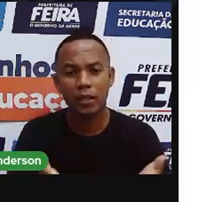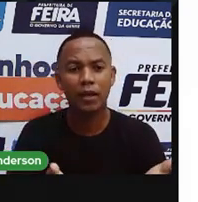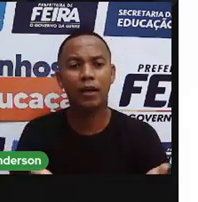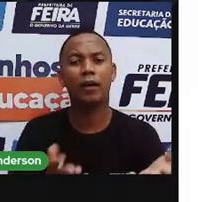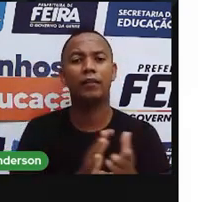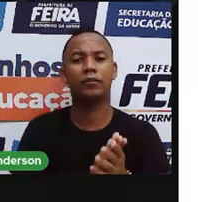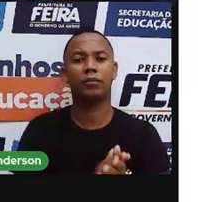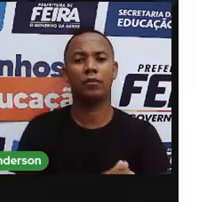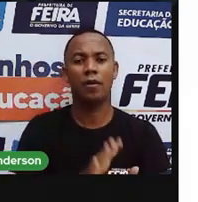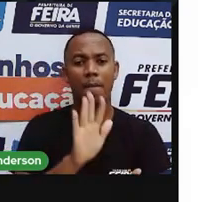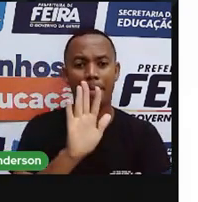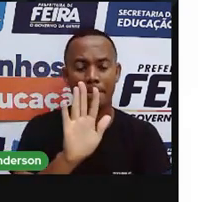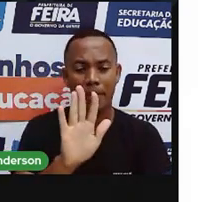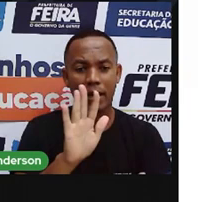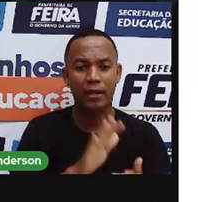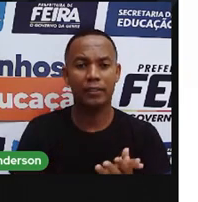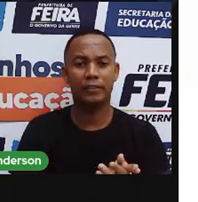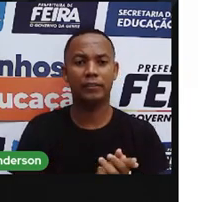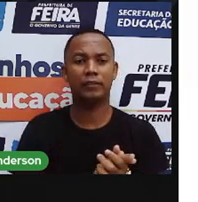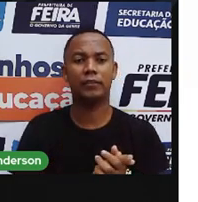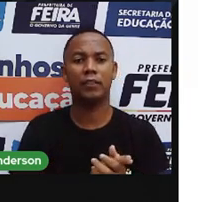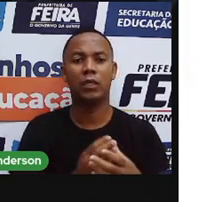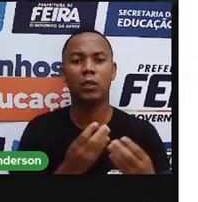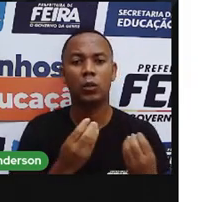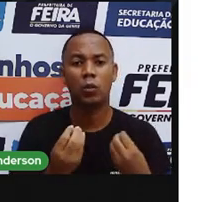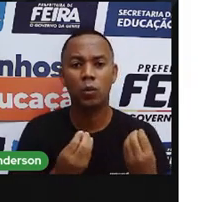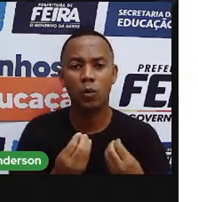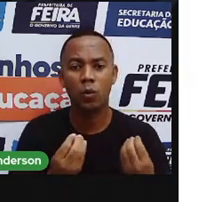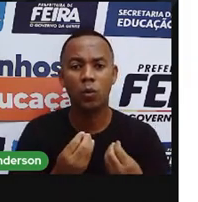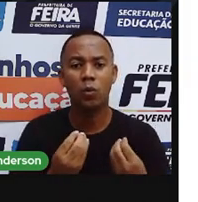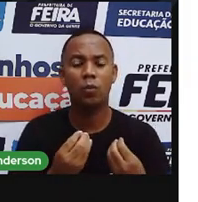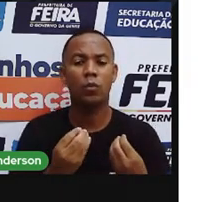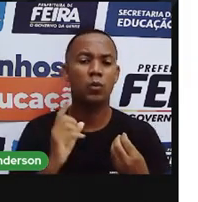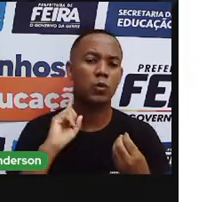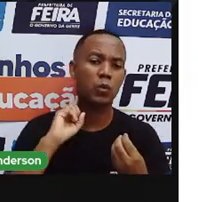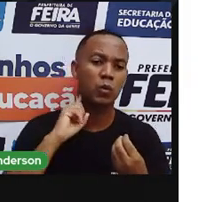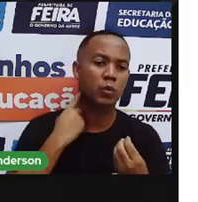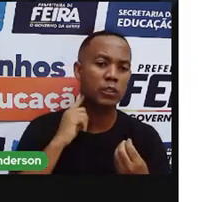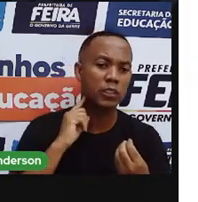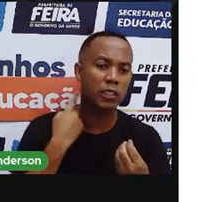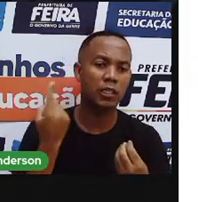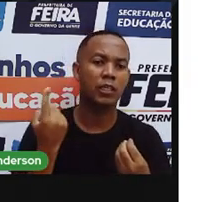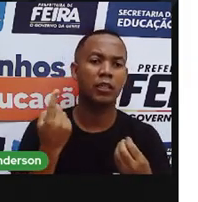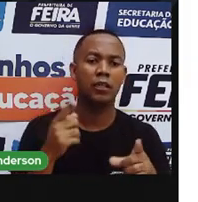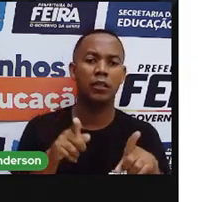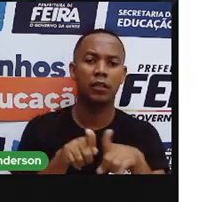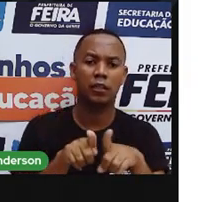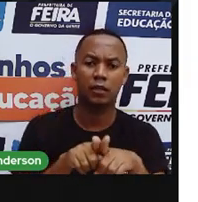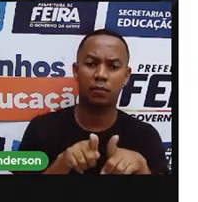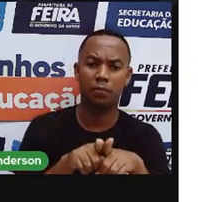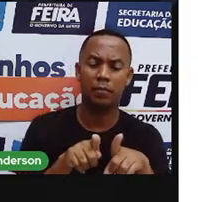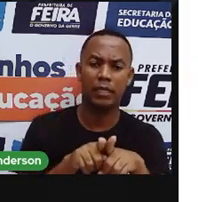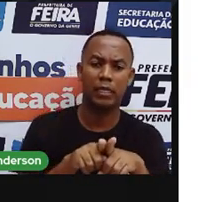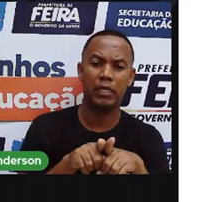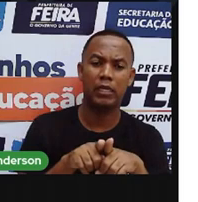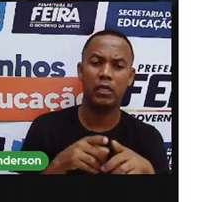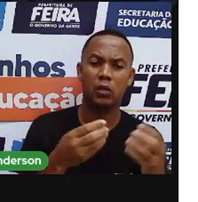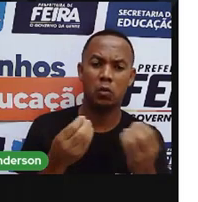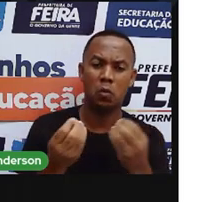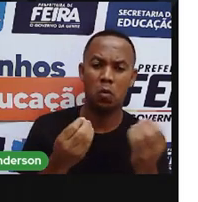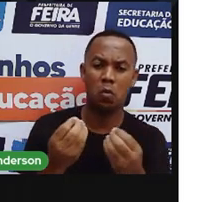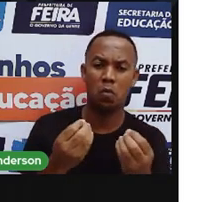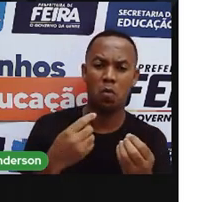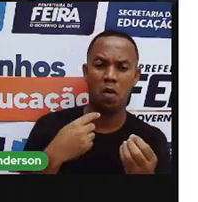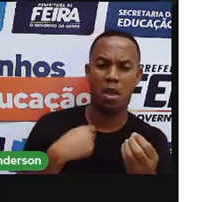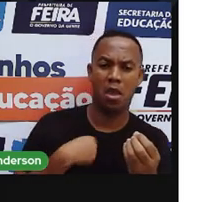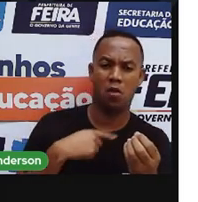Mas, as consequências dessa poluição, ela acaba que não afeta só eu,